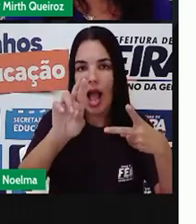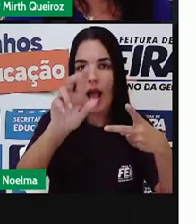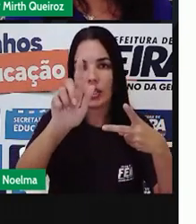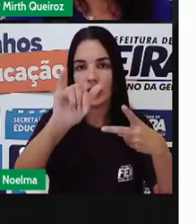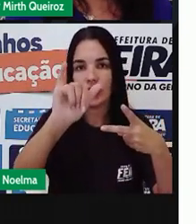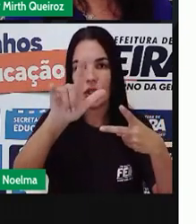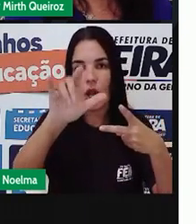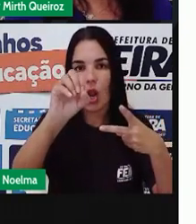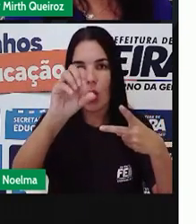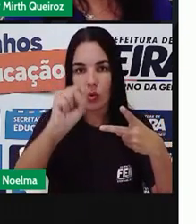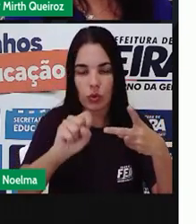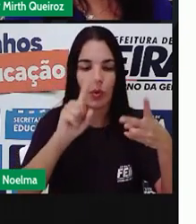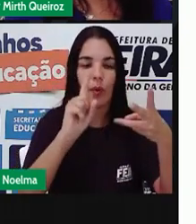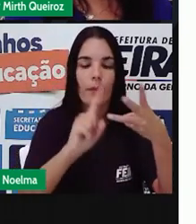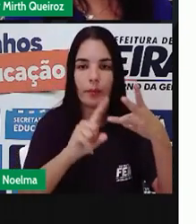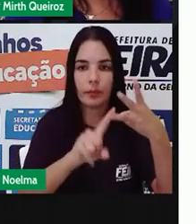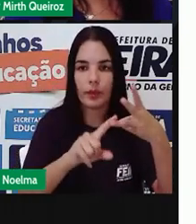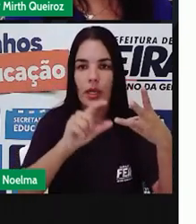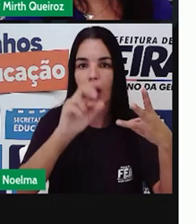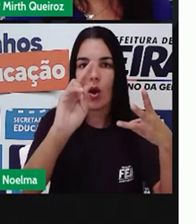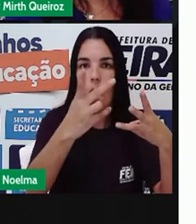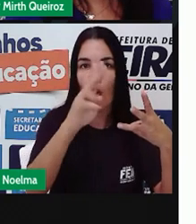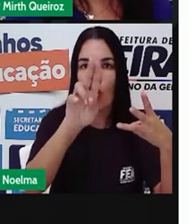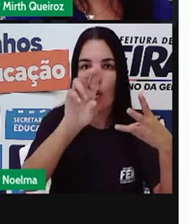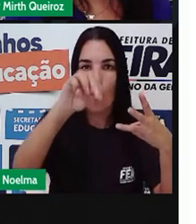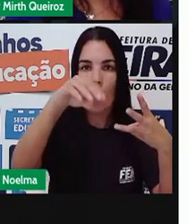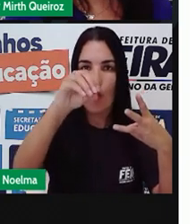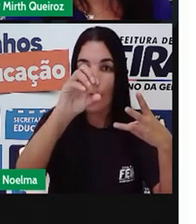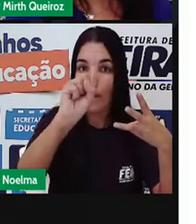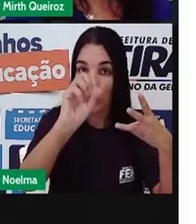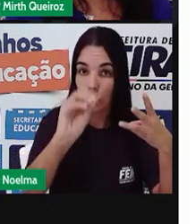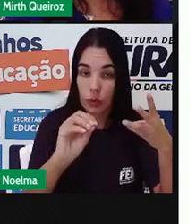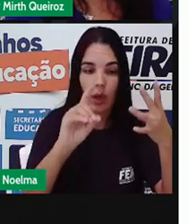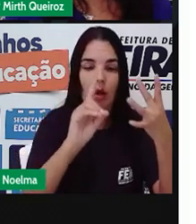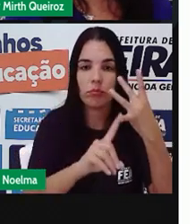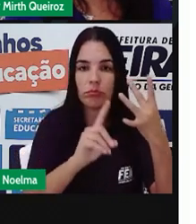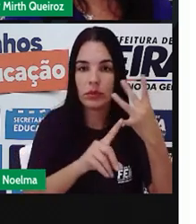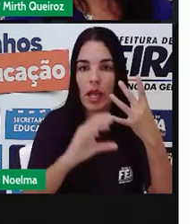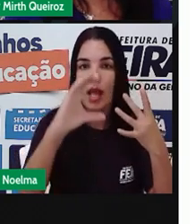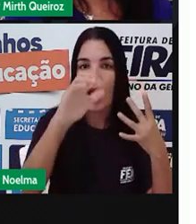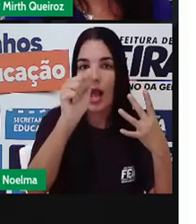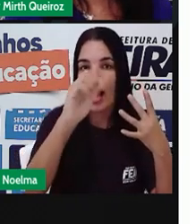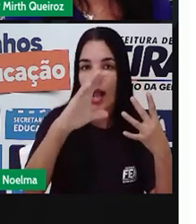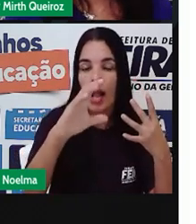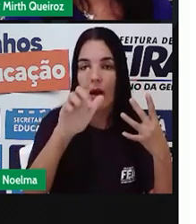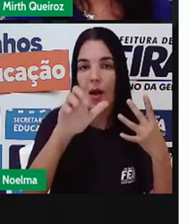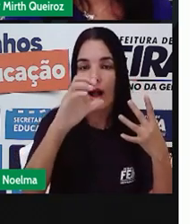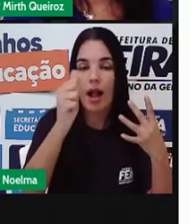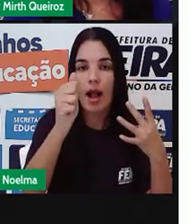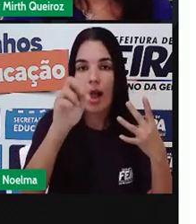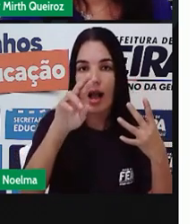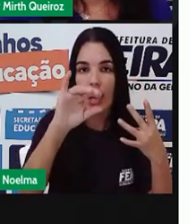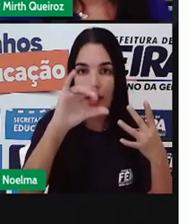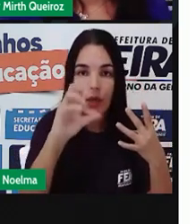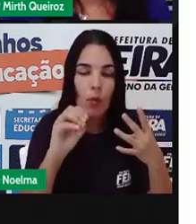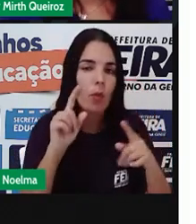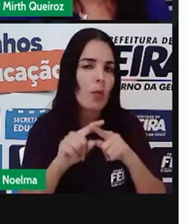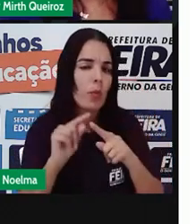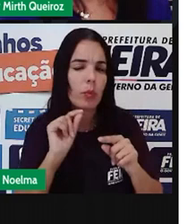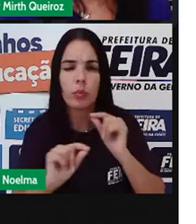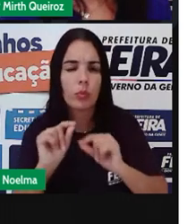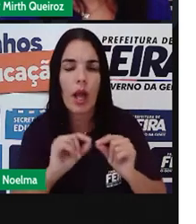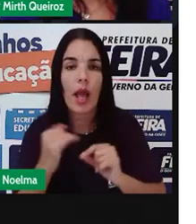calcário. Para compreender melhor a função de cada um deles, é importante a gente conhecer um pouquinho